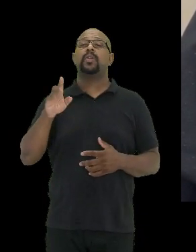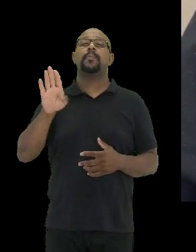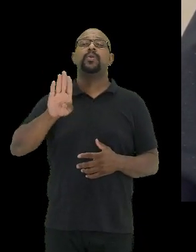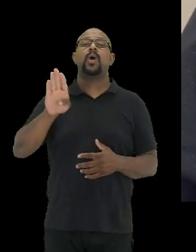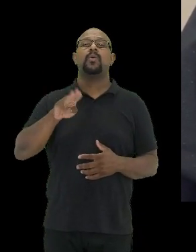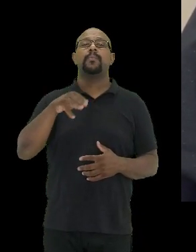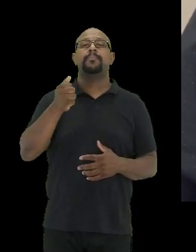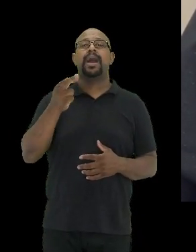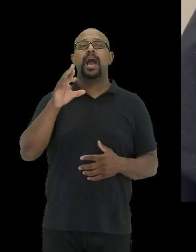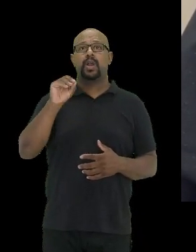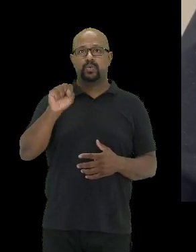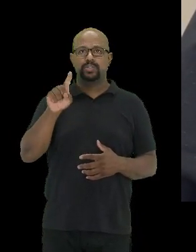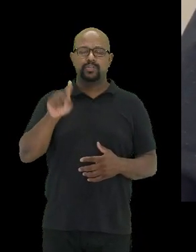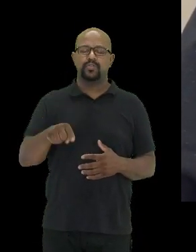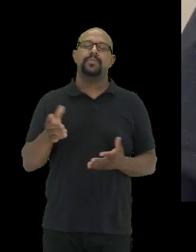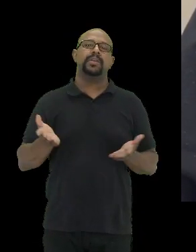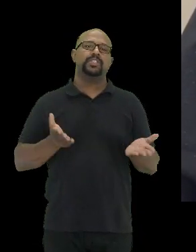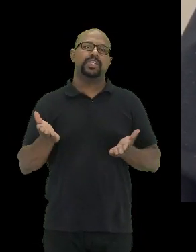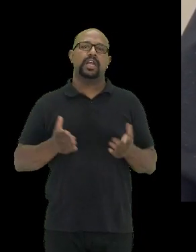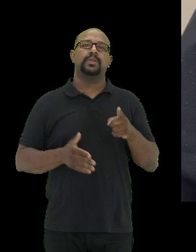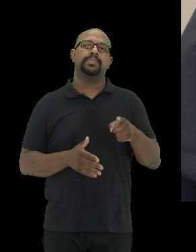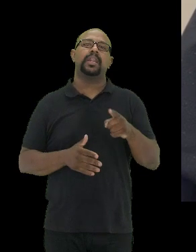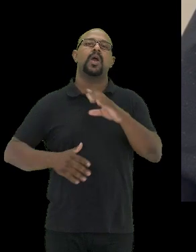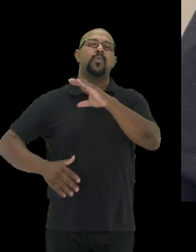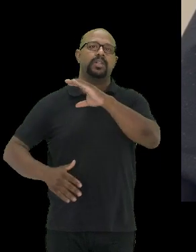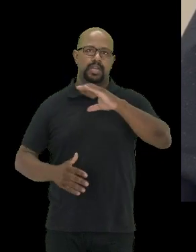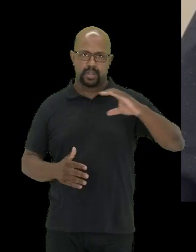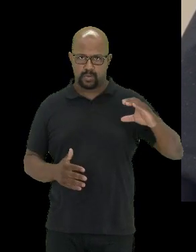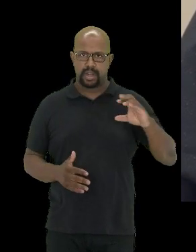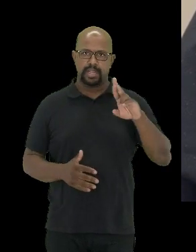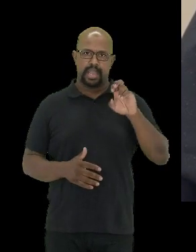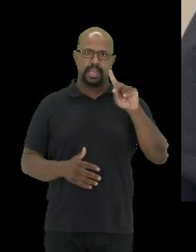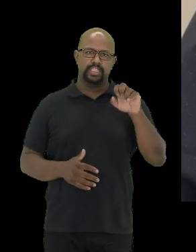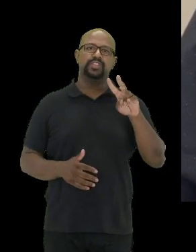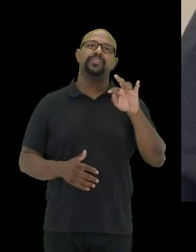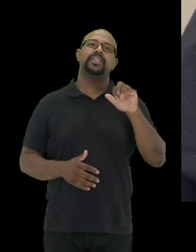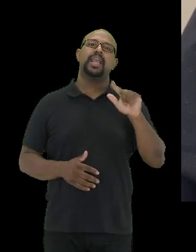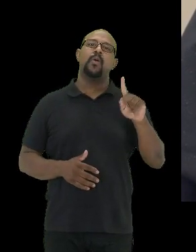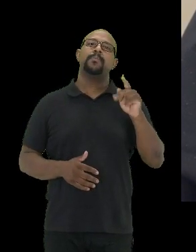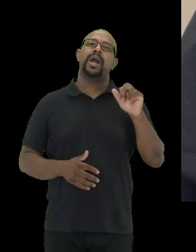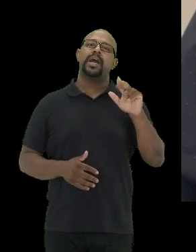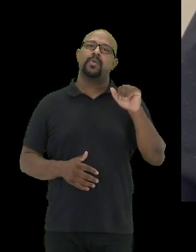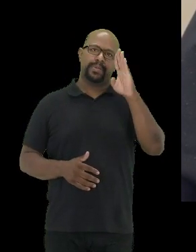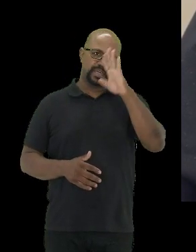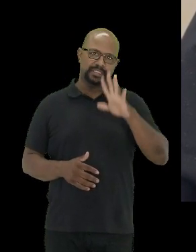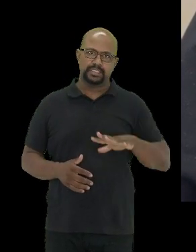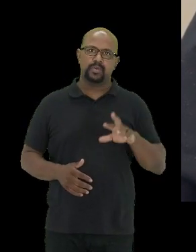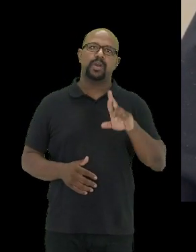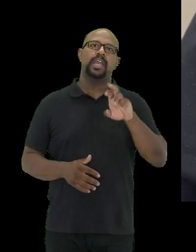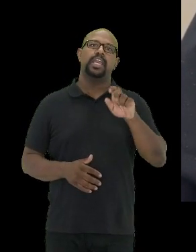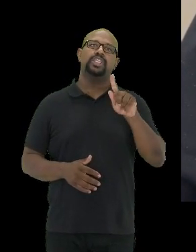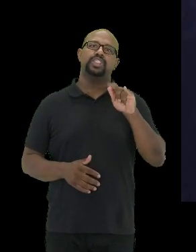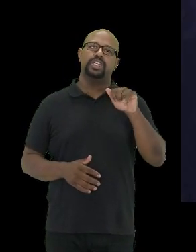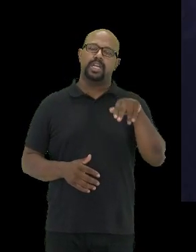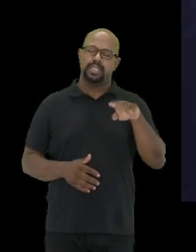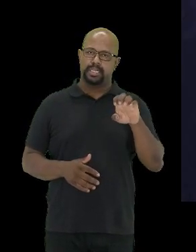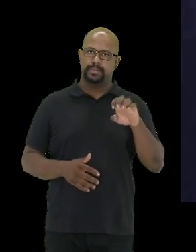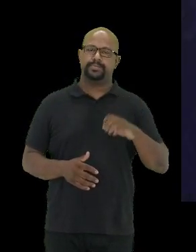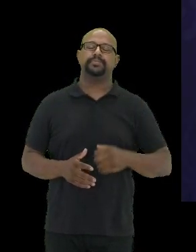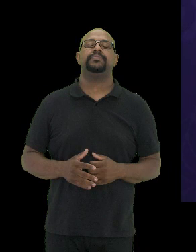Bononato, que foi mediado pela coordenadora da Rede Vital para o Brasil, professora Regiane Leira da Silva.